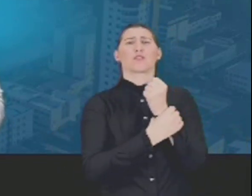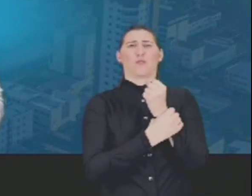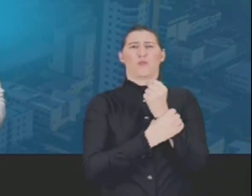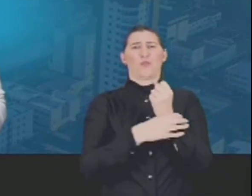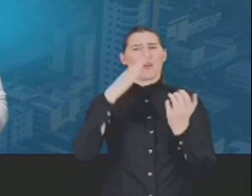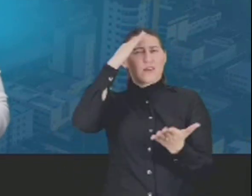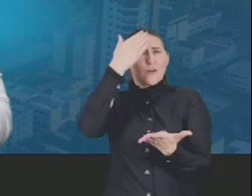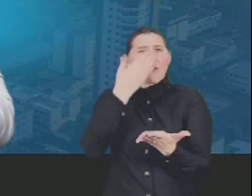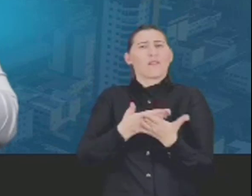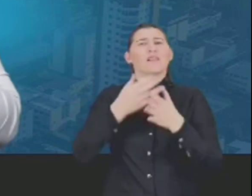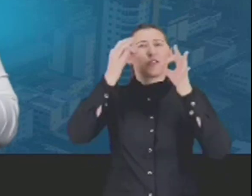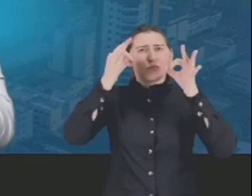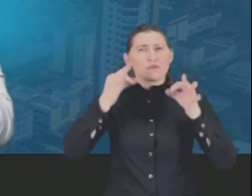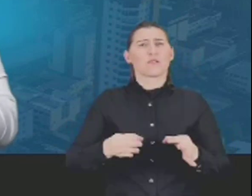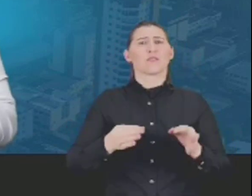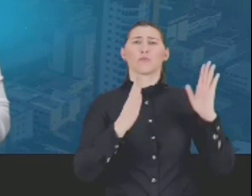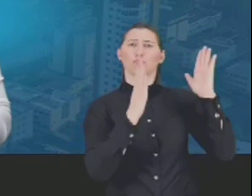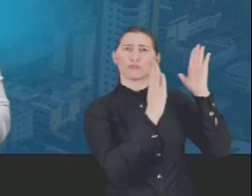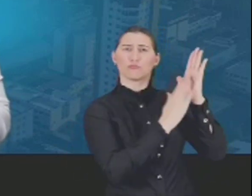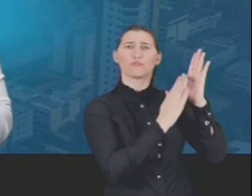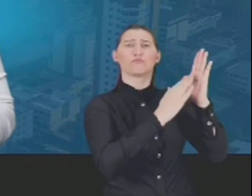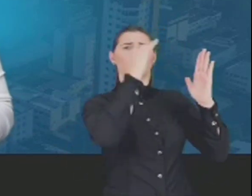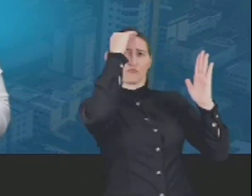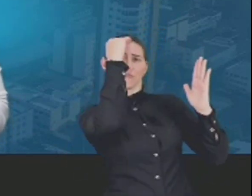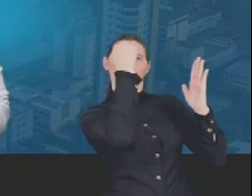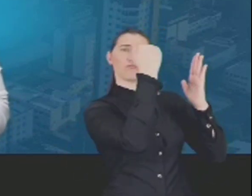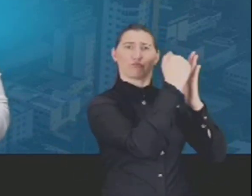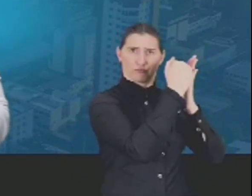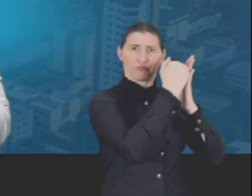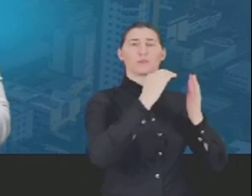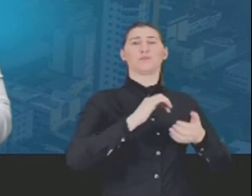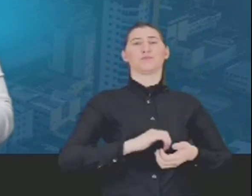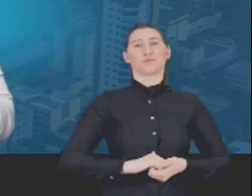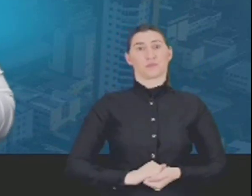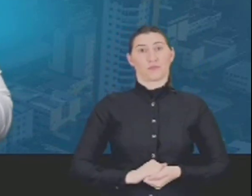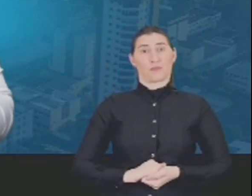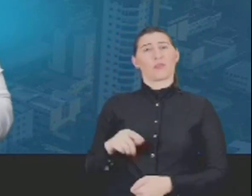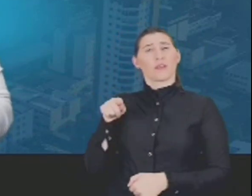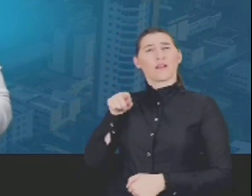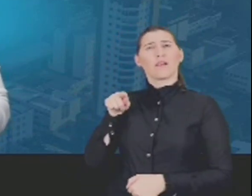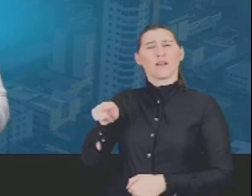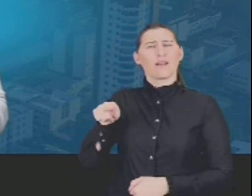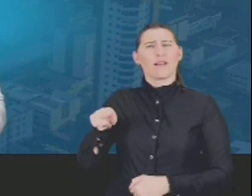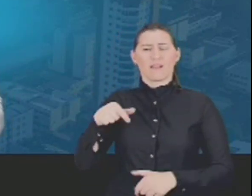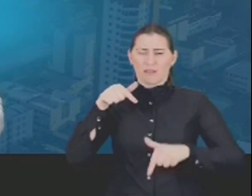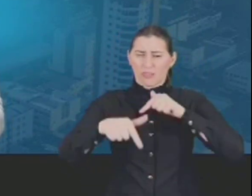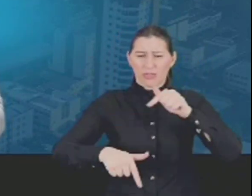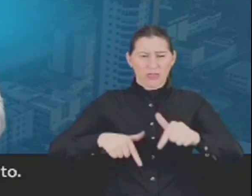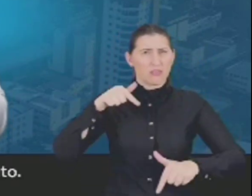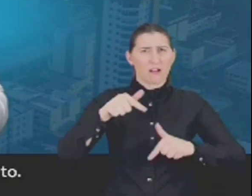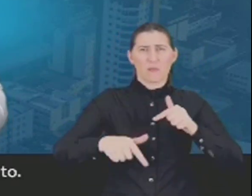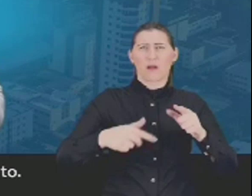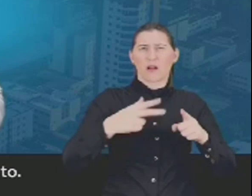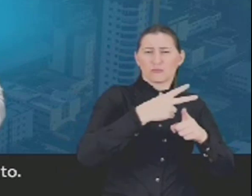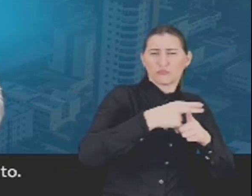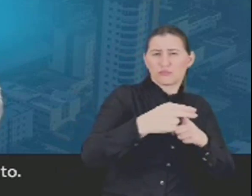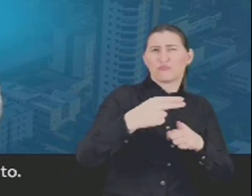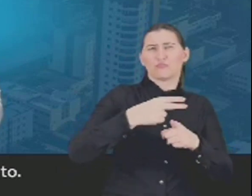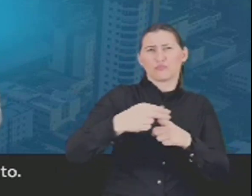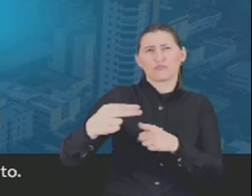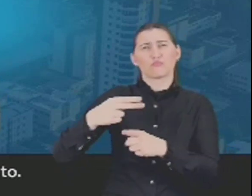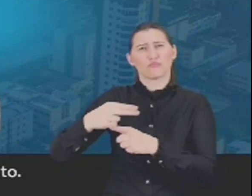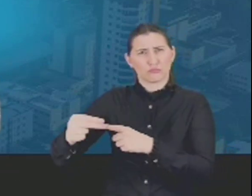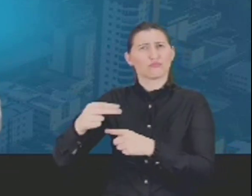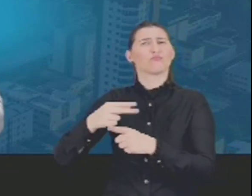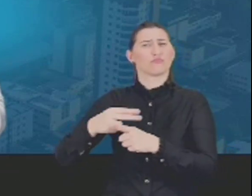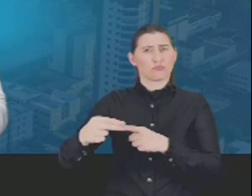e a certeza de que o trabalho que precisa ser feito, será feito. Bonete é um realizador, não descansa até fazer